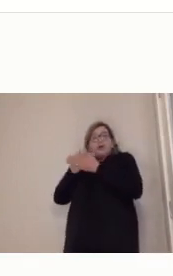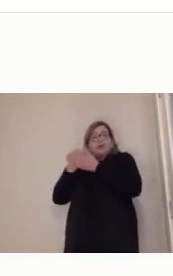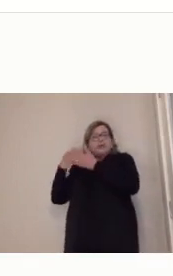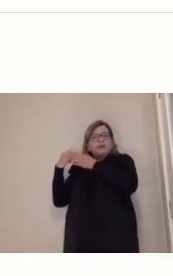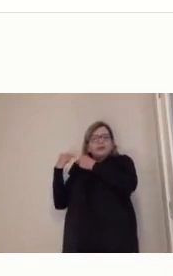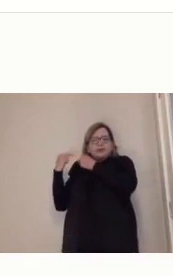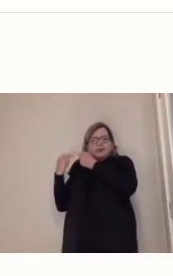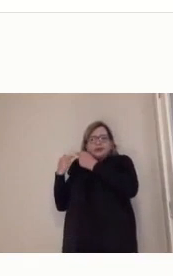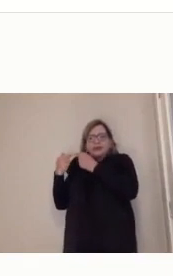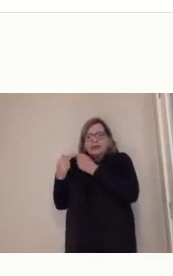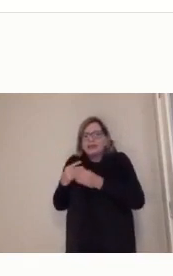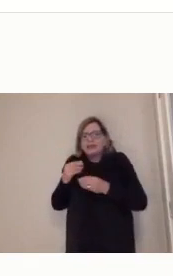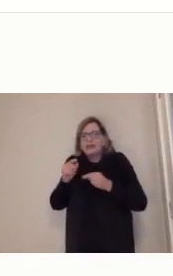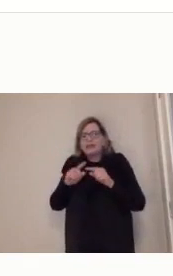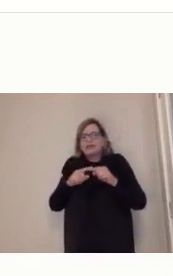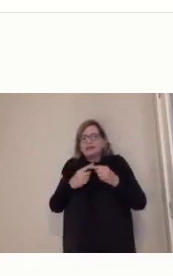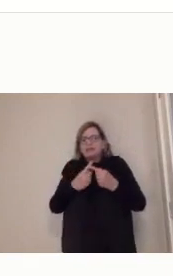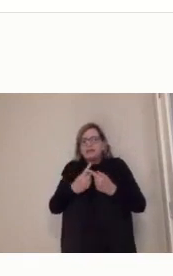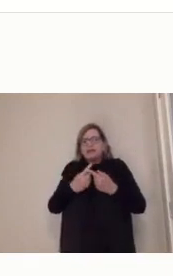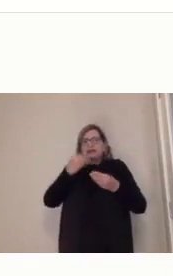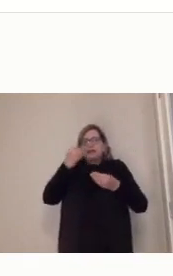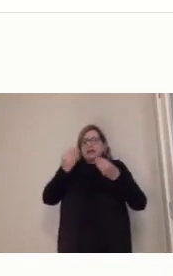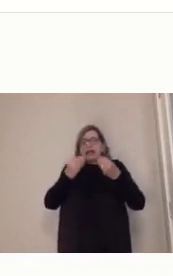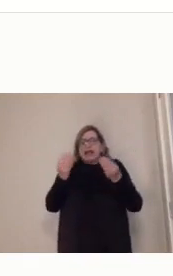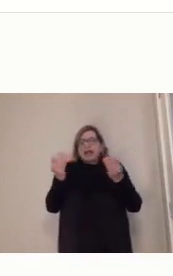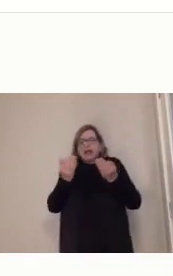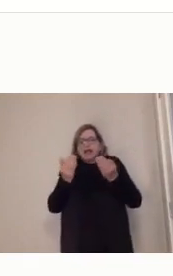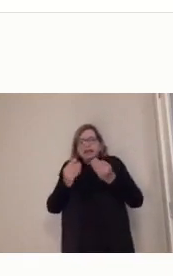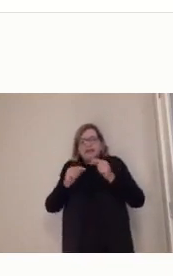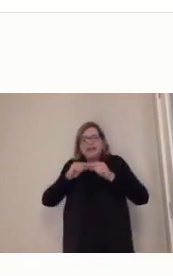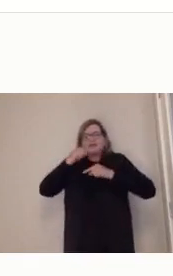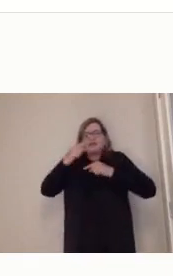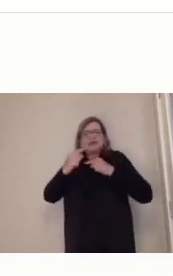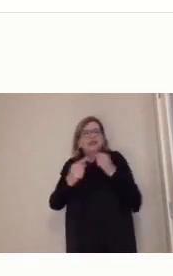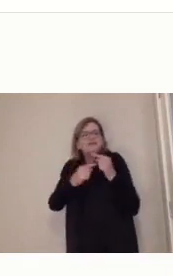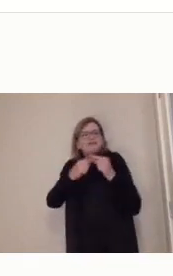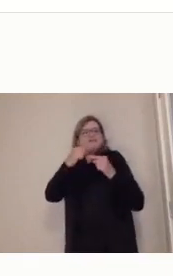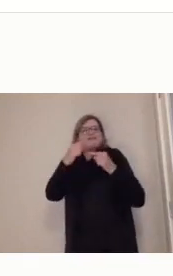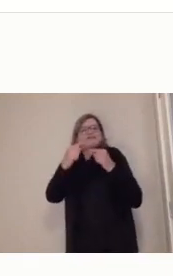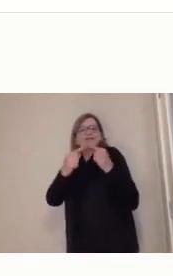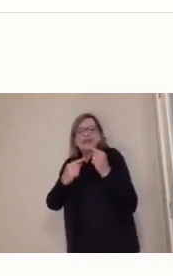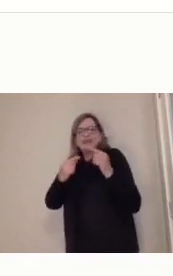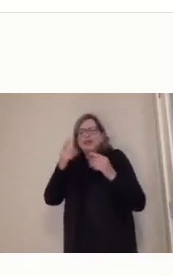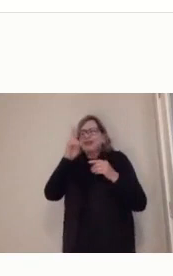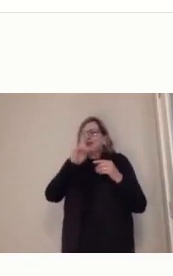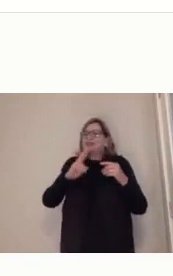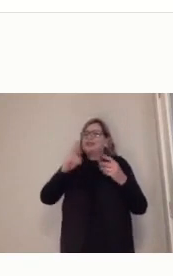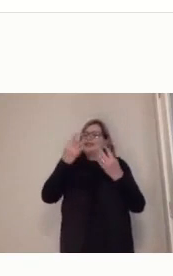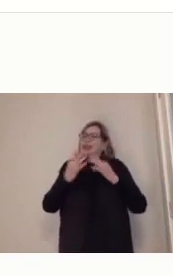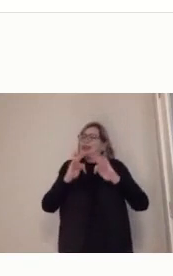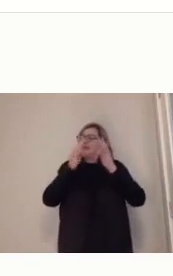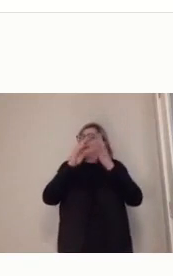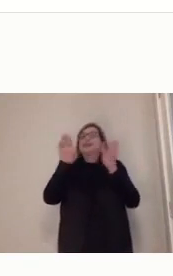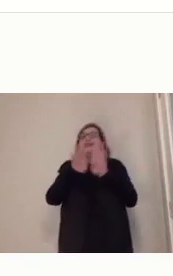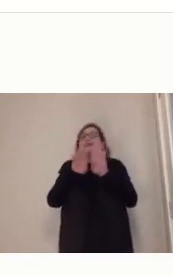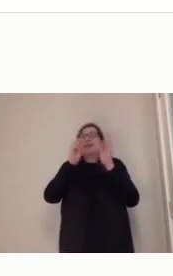metodologias que se utilizam, né? Em 1850, nós já tínhamos uma escola de idiomas, já se ensinava a língua francesa e alemão por